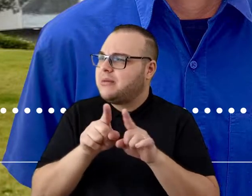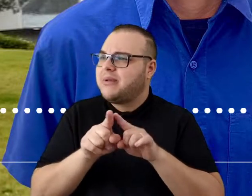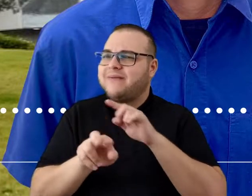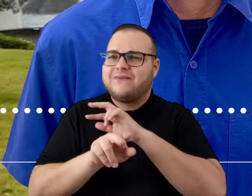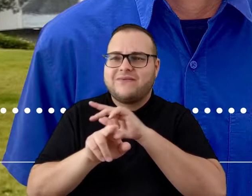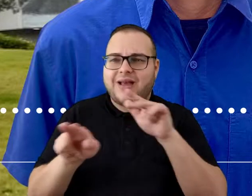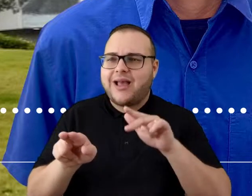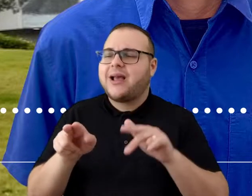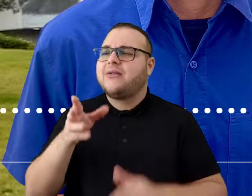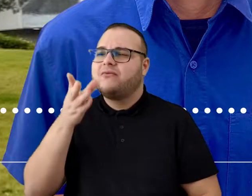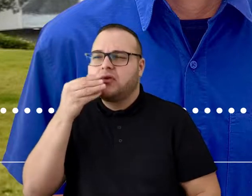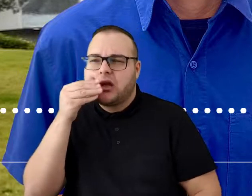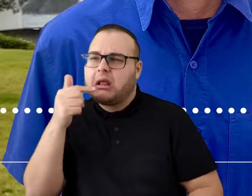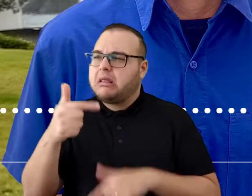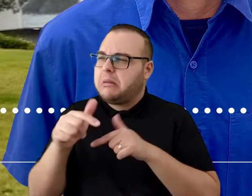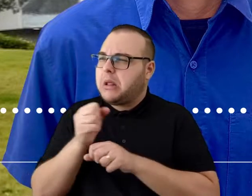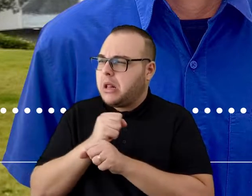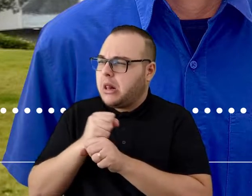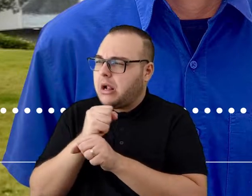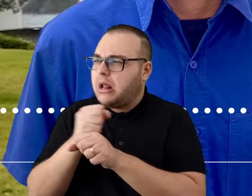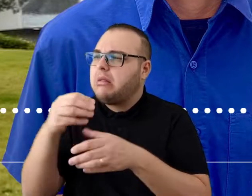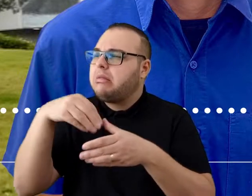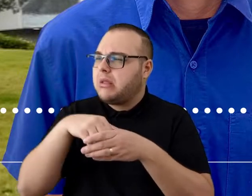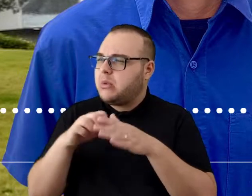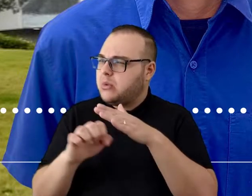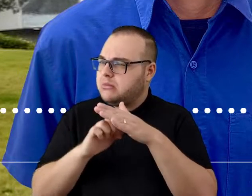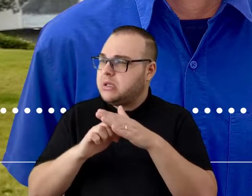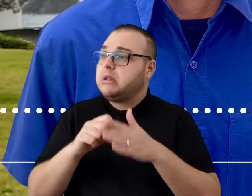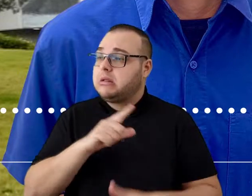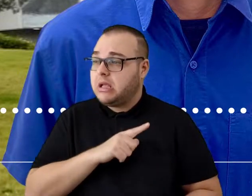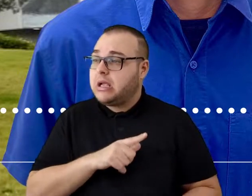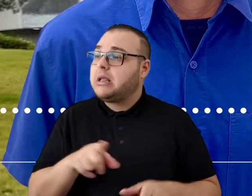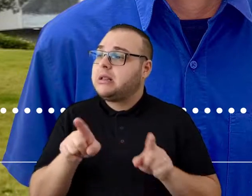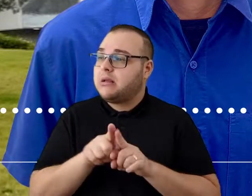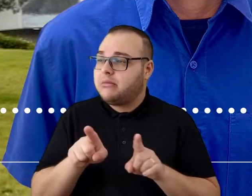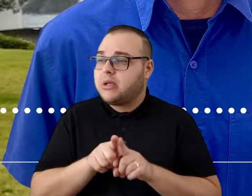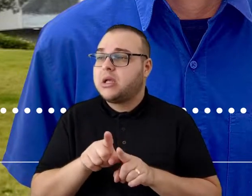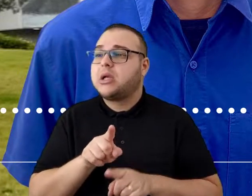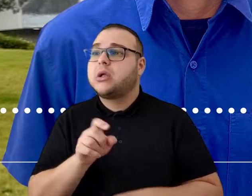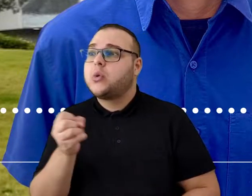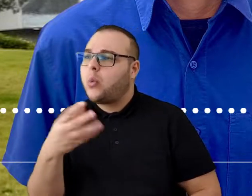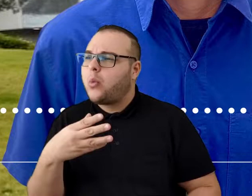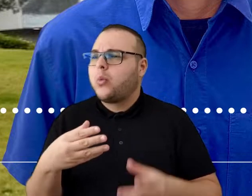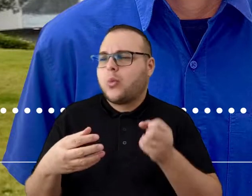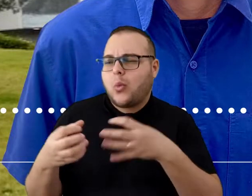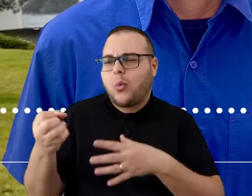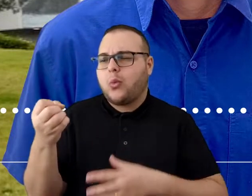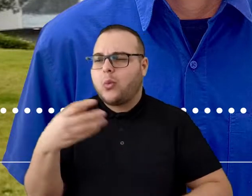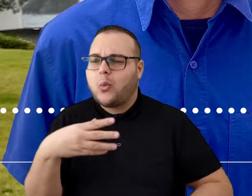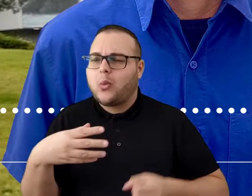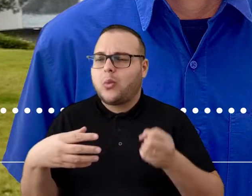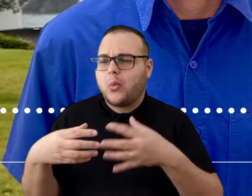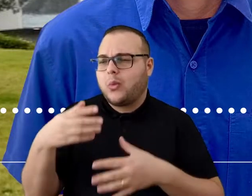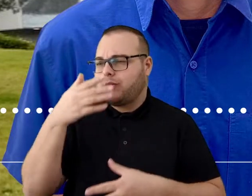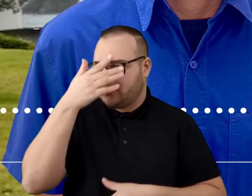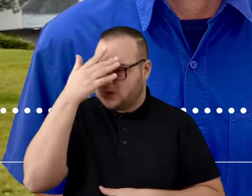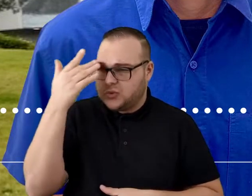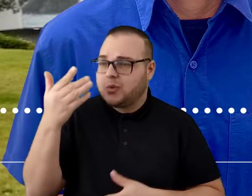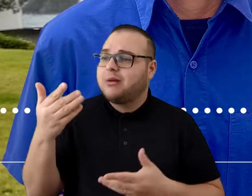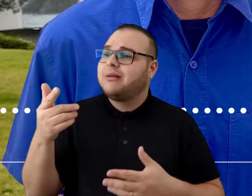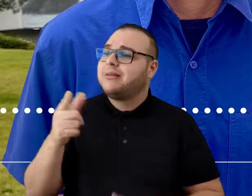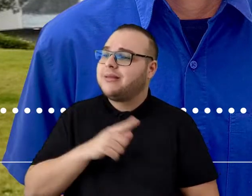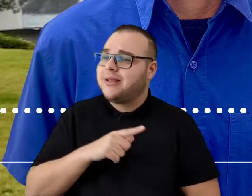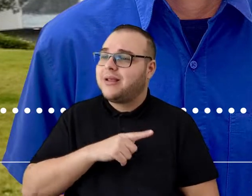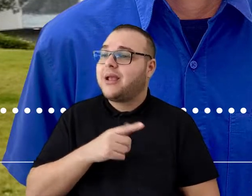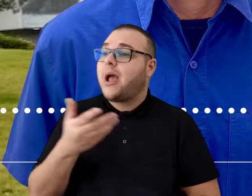tanto os empregados como o Jati, de longa data na companhia, a gente também recebe diversos novos talentos na empresa. Esse